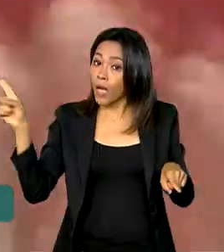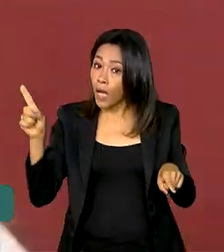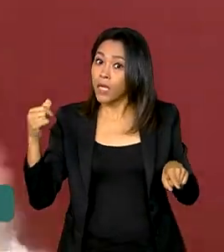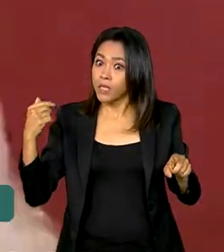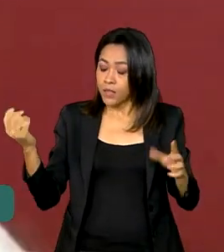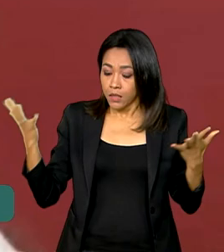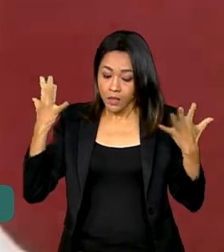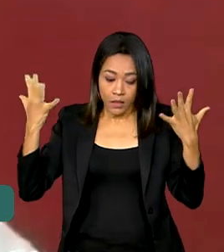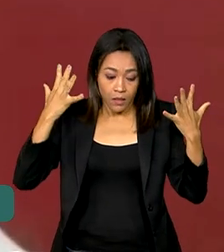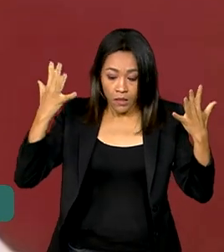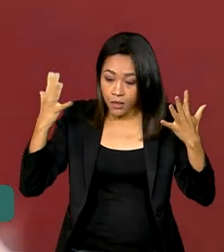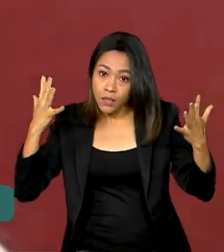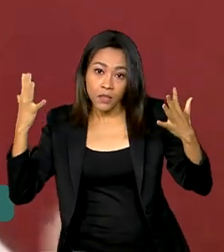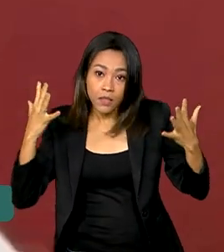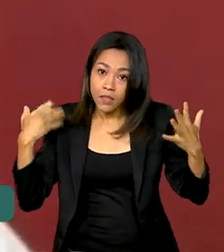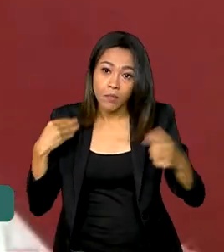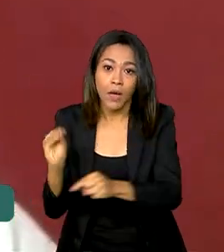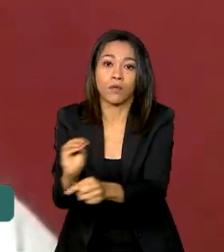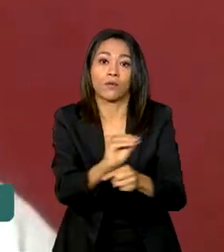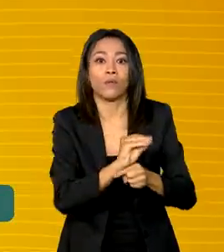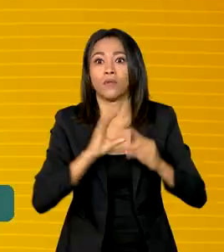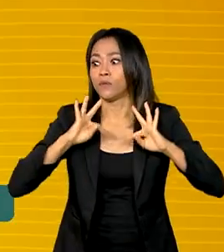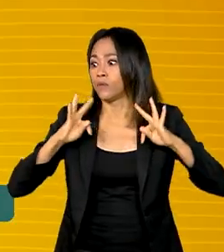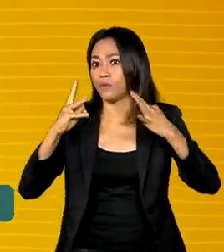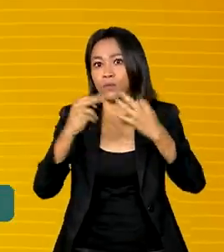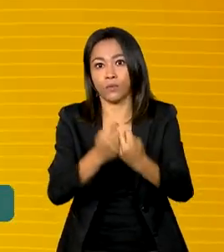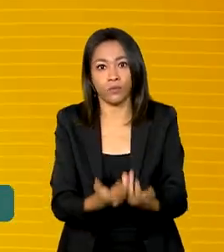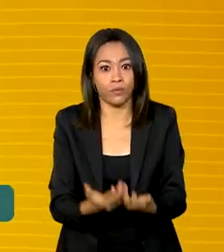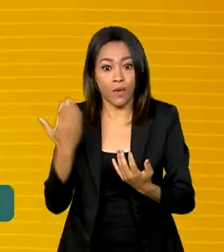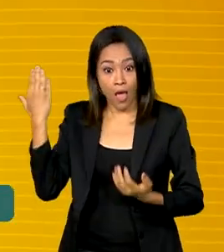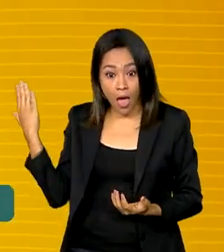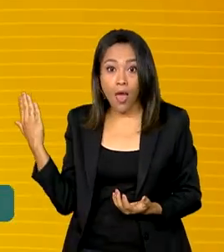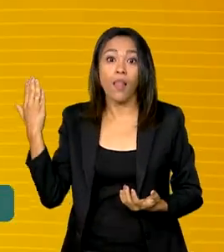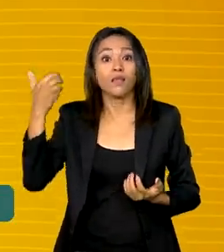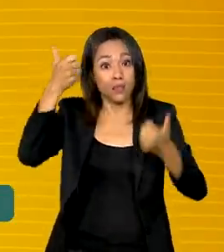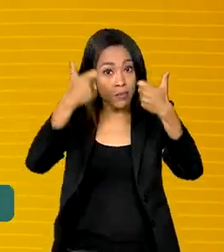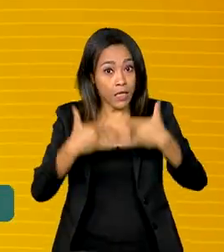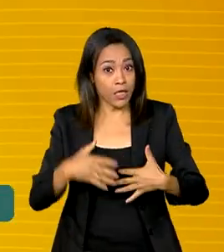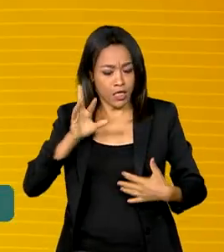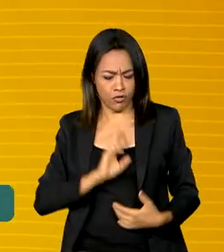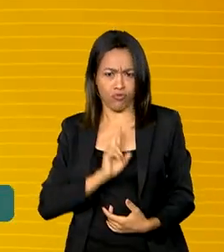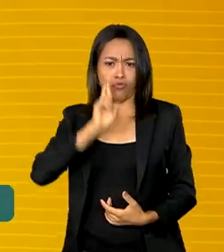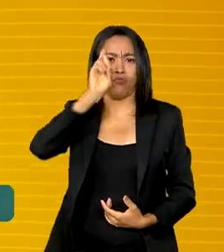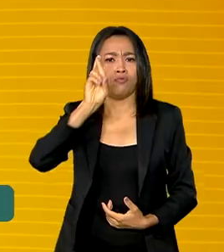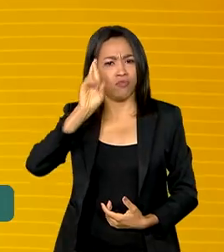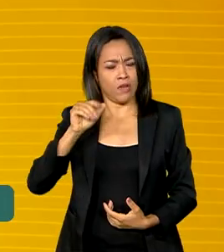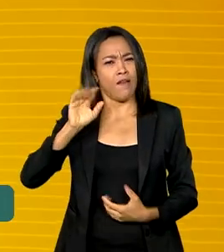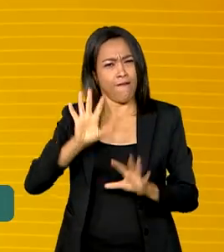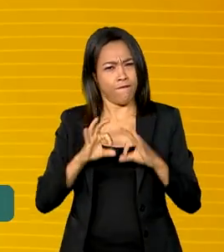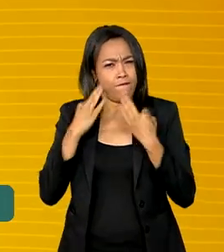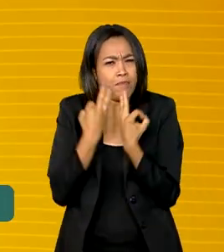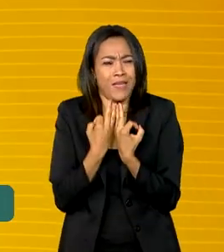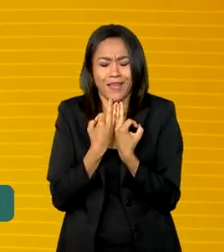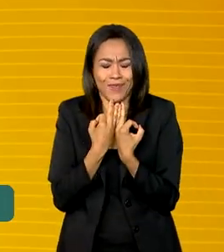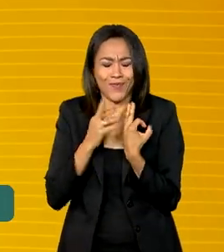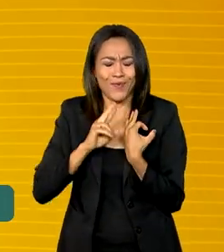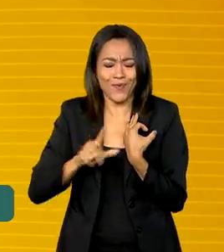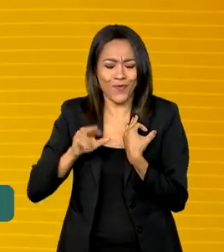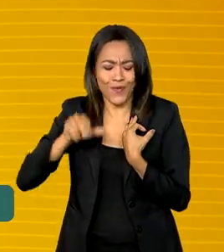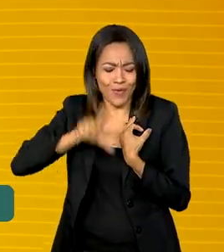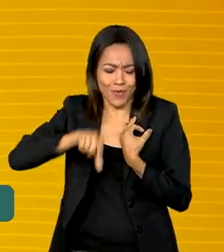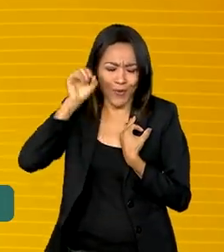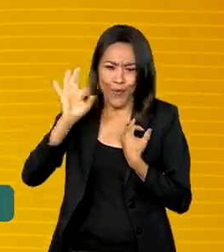desdobra no dia a dia para dar conta de tudo. Ela conta que o status de chefe de família não foi exatamente uma